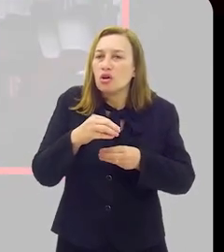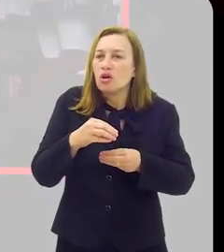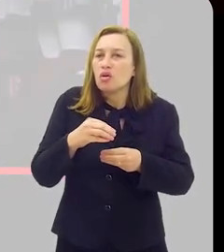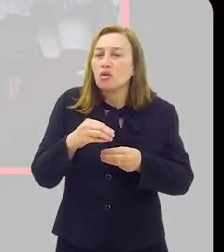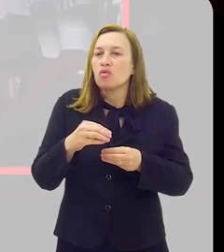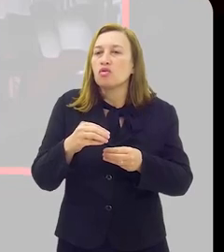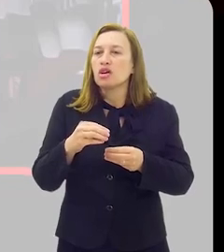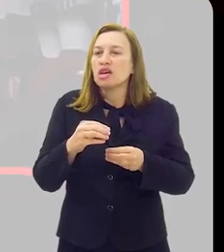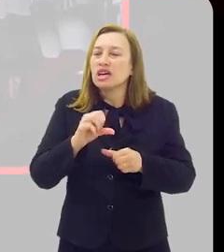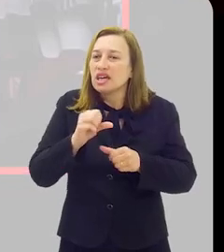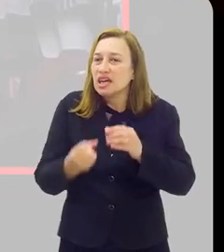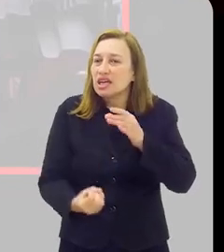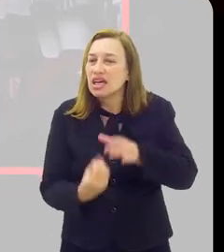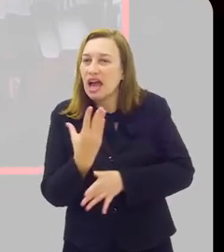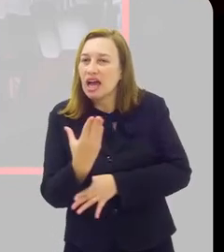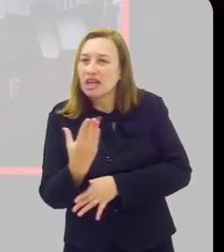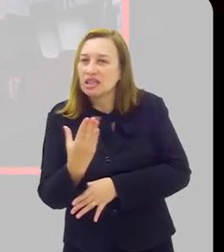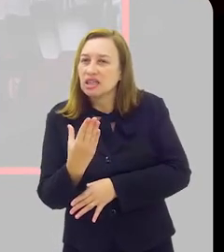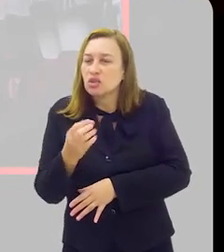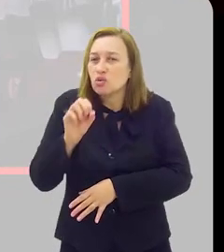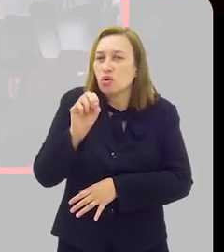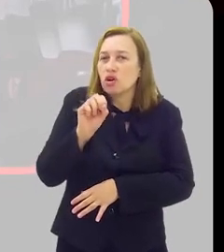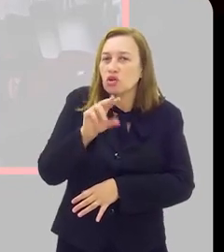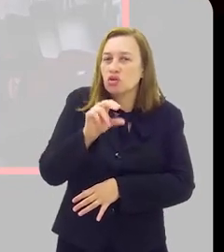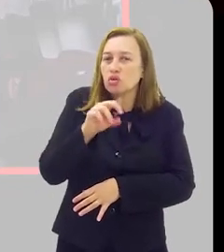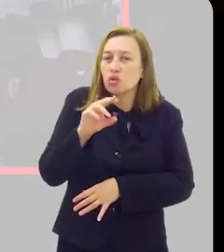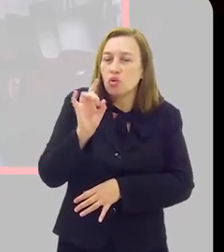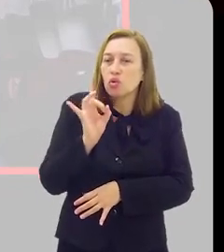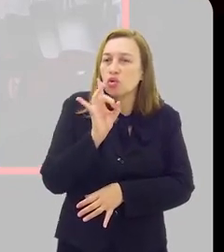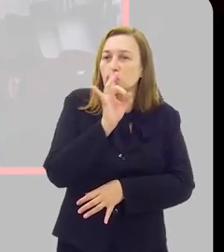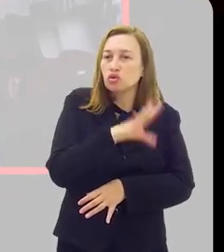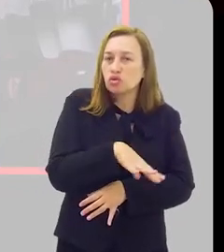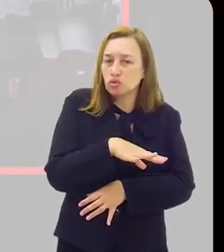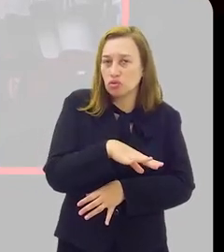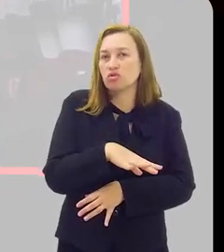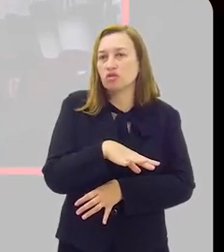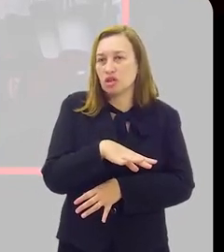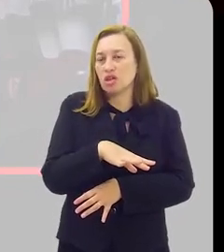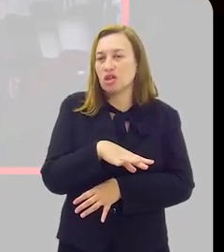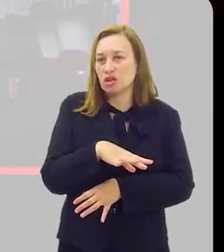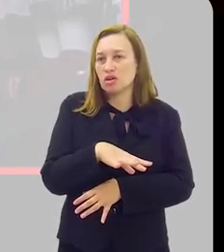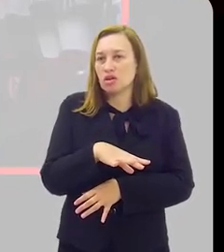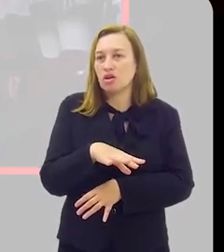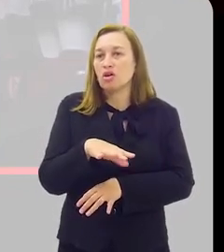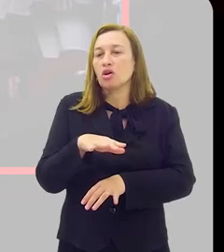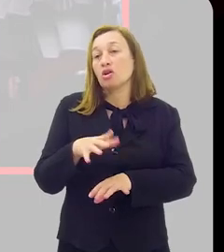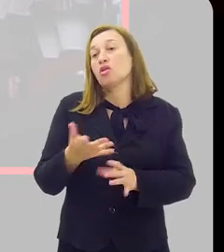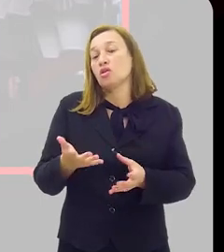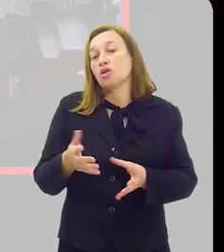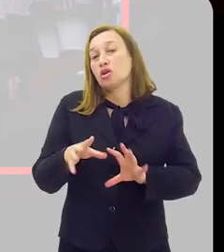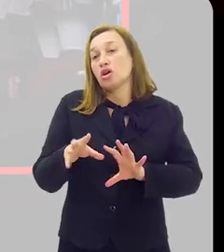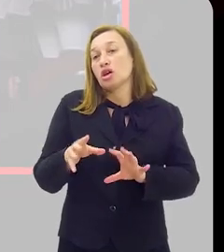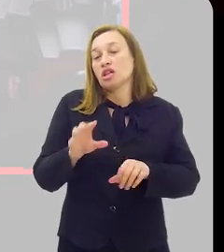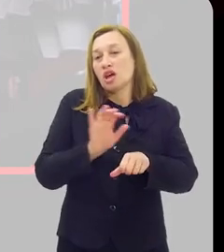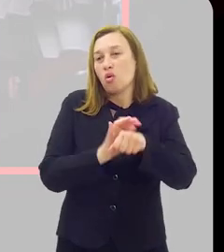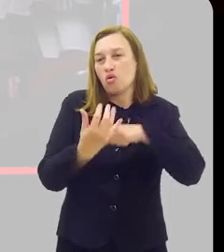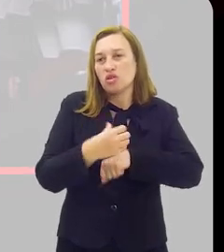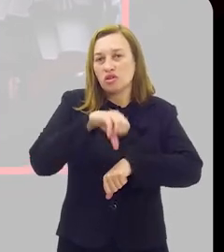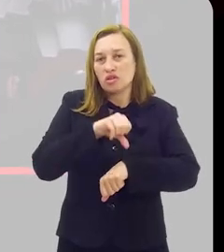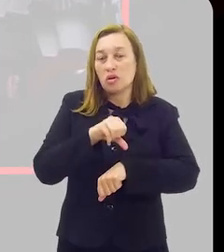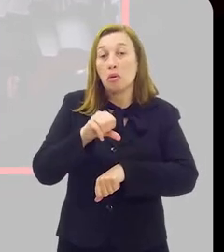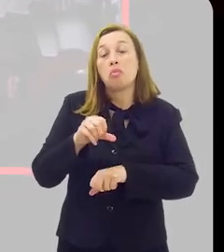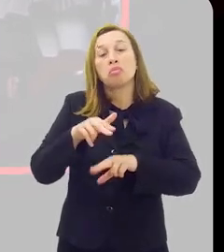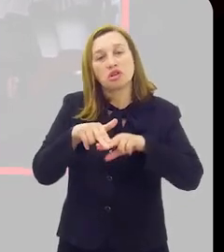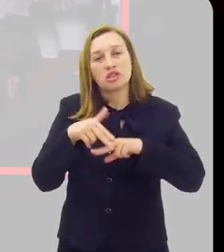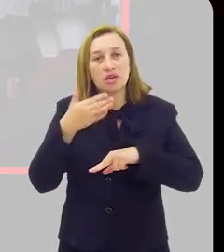a gente teve contato há menos tempo, né, com as últimas cepas da Covid-19, por isso ela é